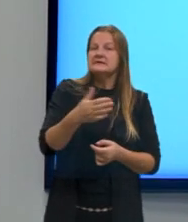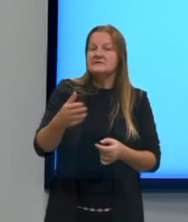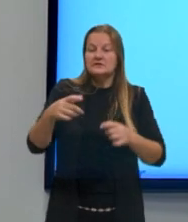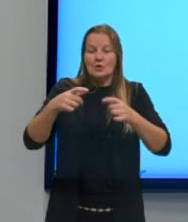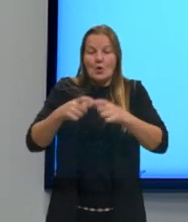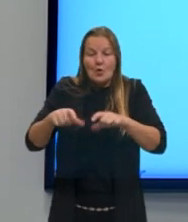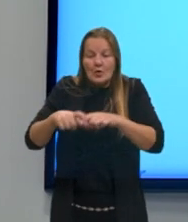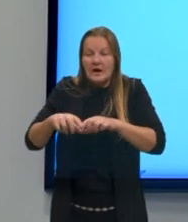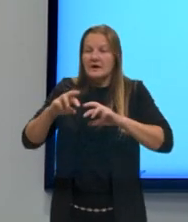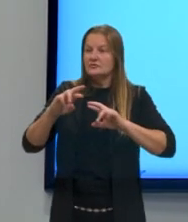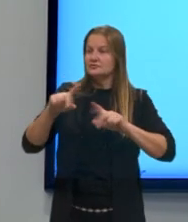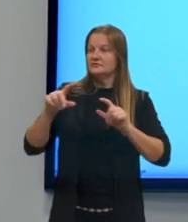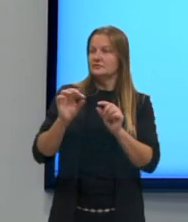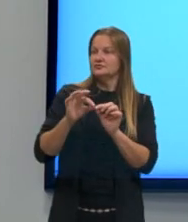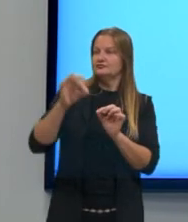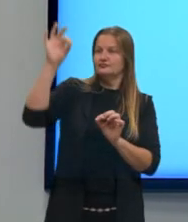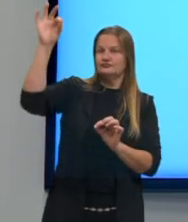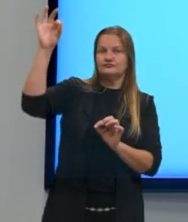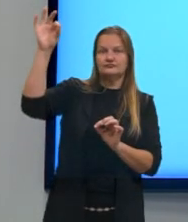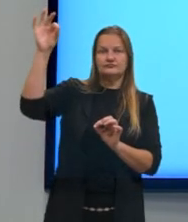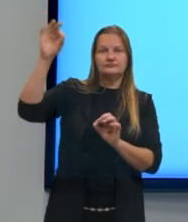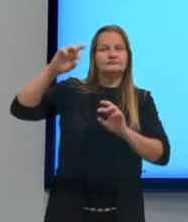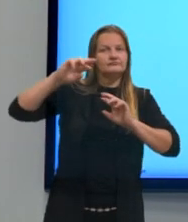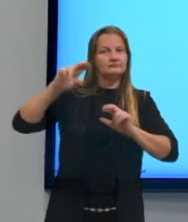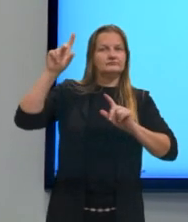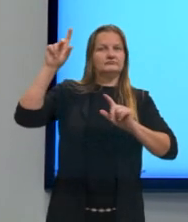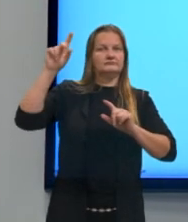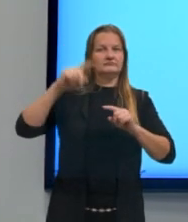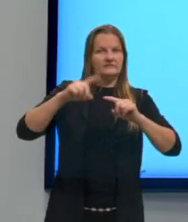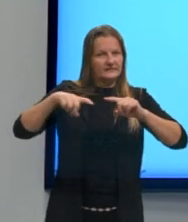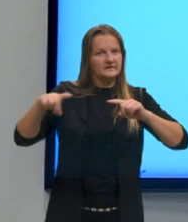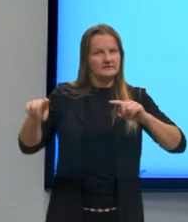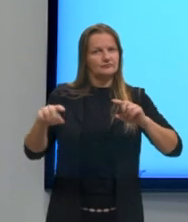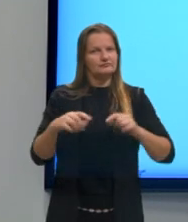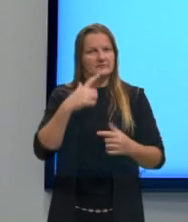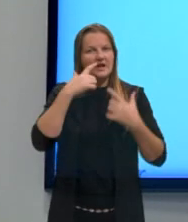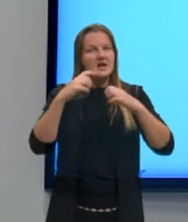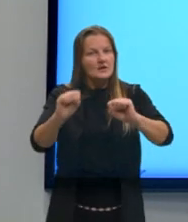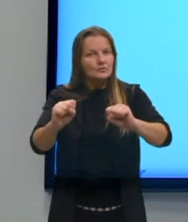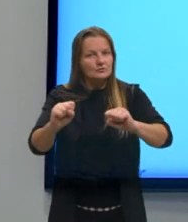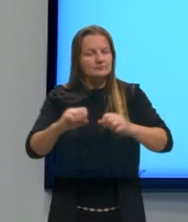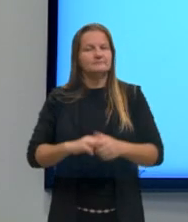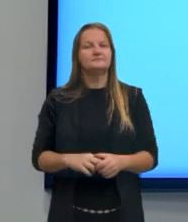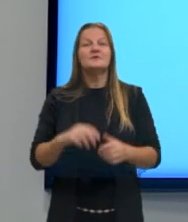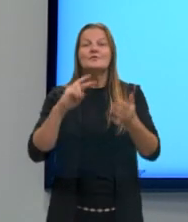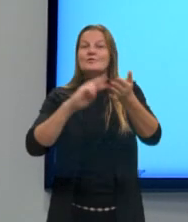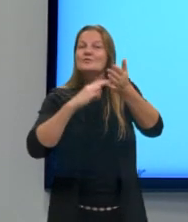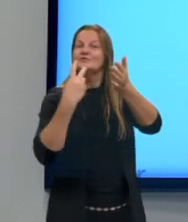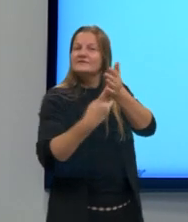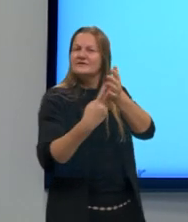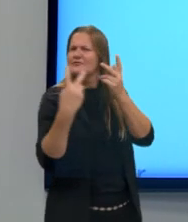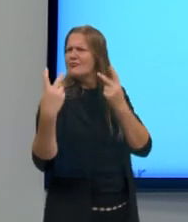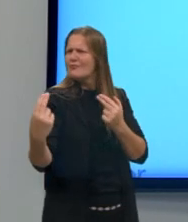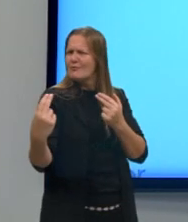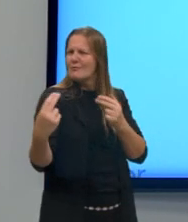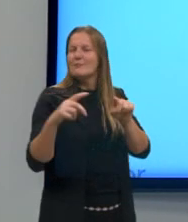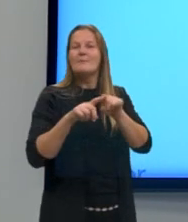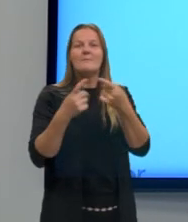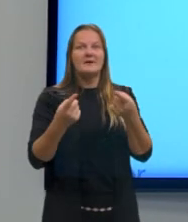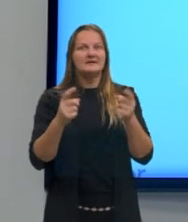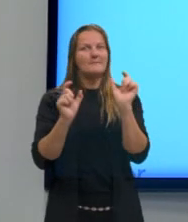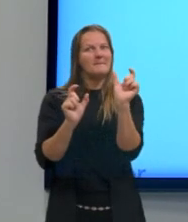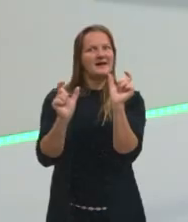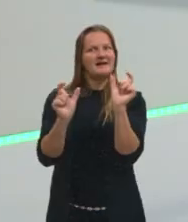locais diferentes, a gente tem ali essa variação. O significado é igual, mas a gente usa palavras